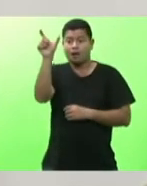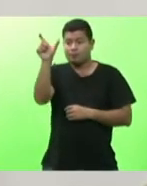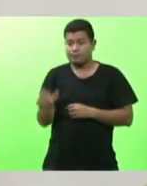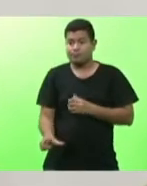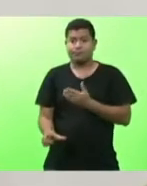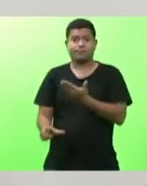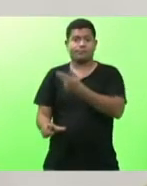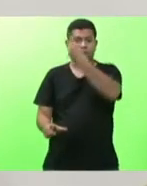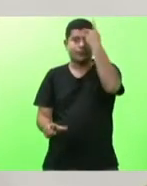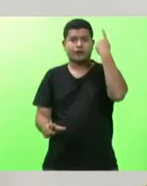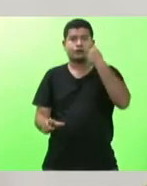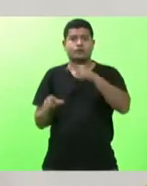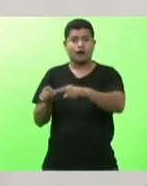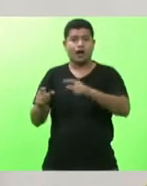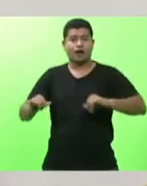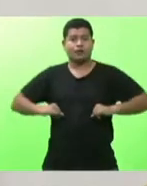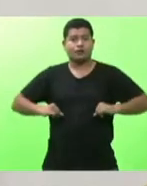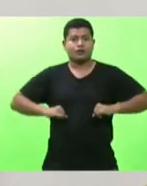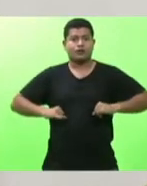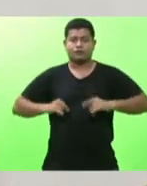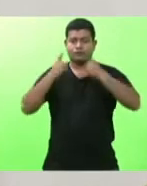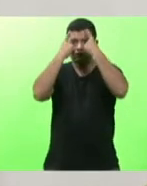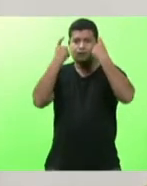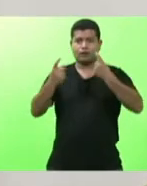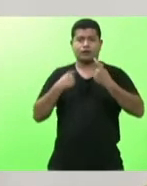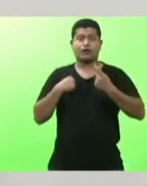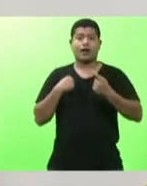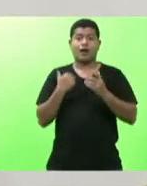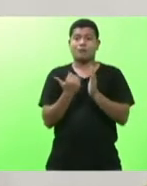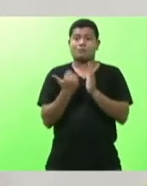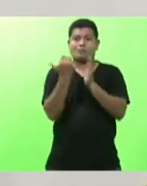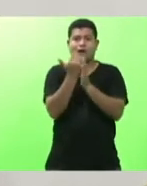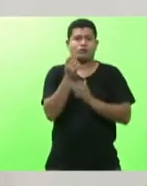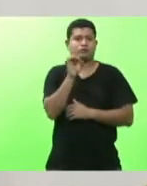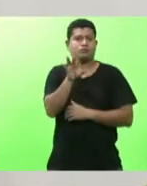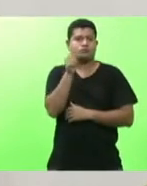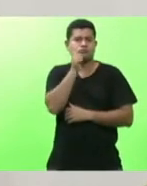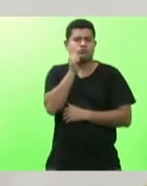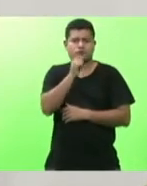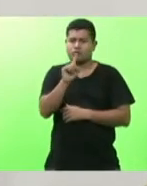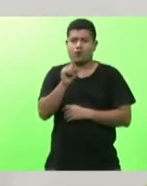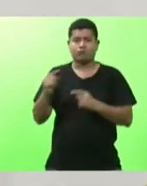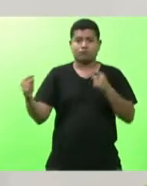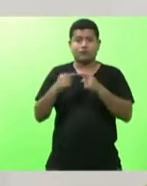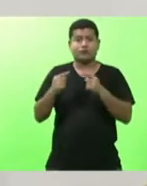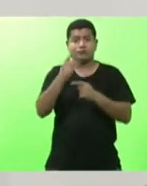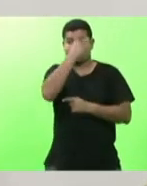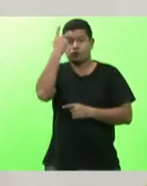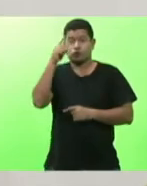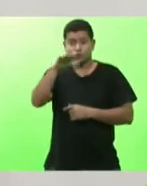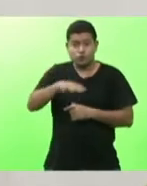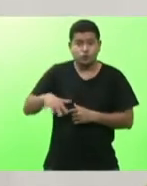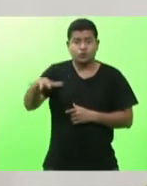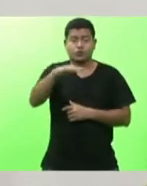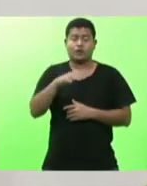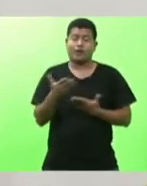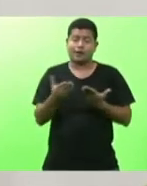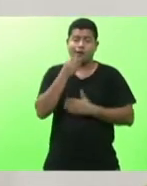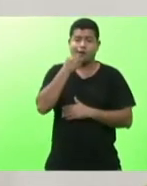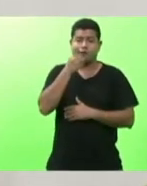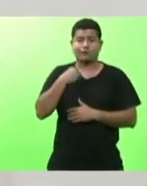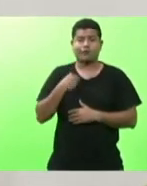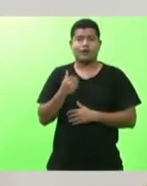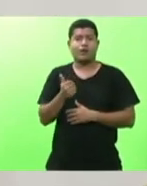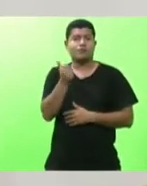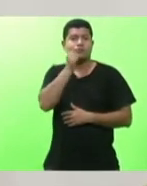sofre violência, além da condição da mulher. É claro que os casos da violência doméstica em relação ao homem são